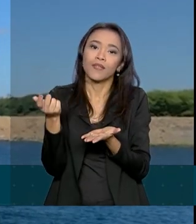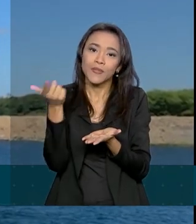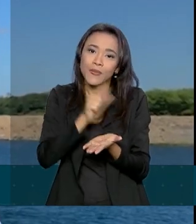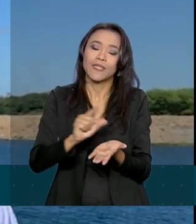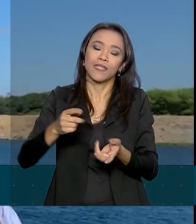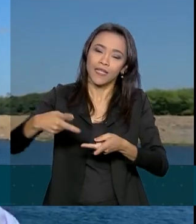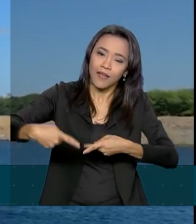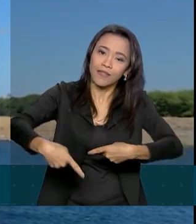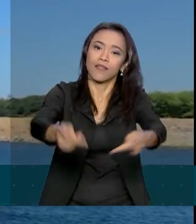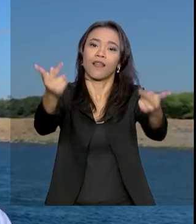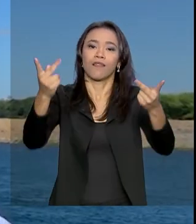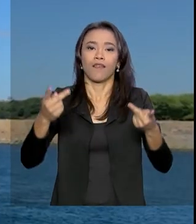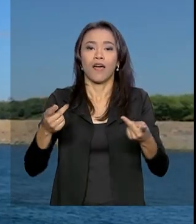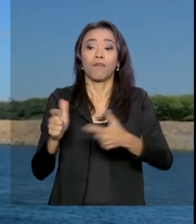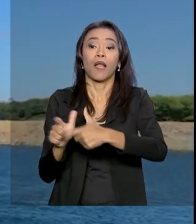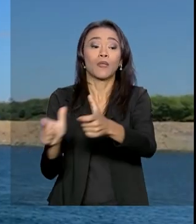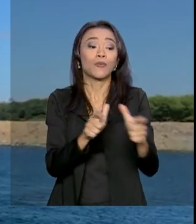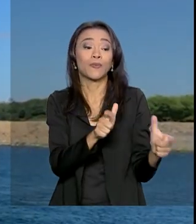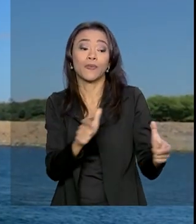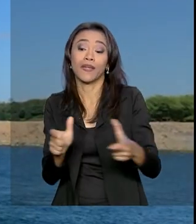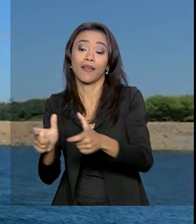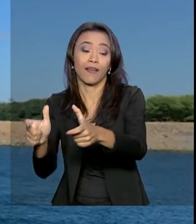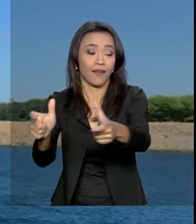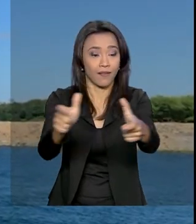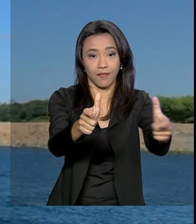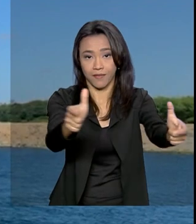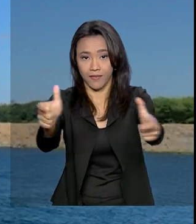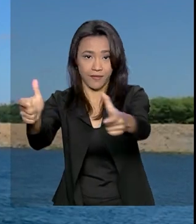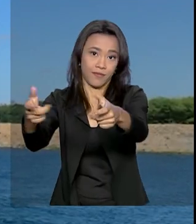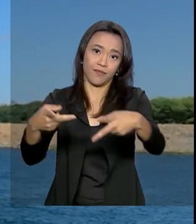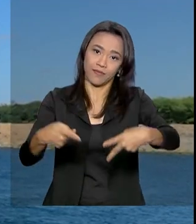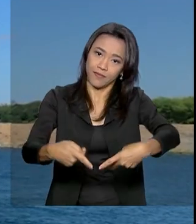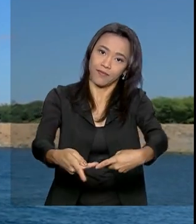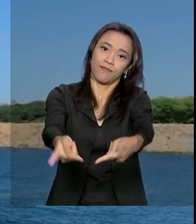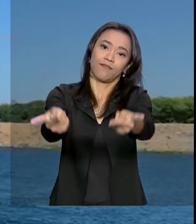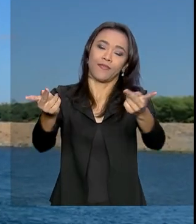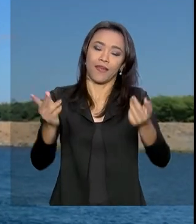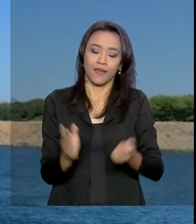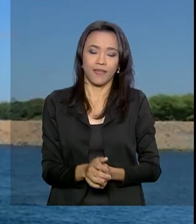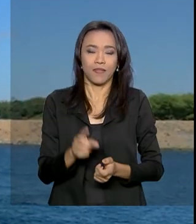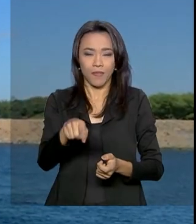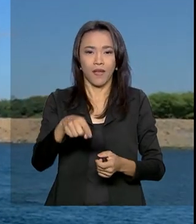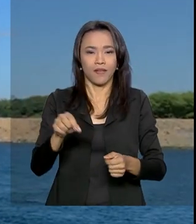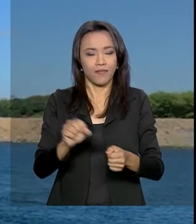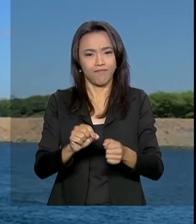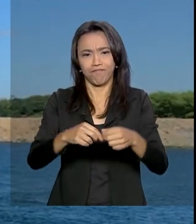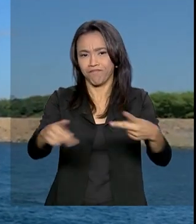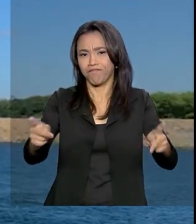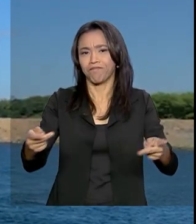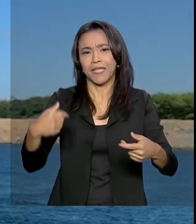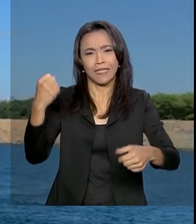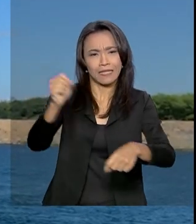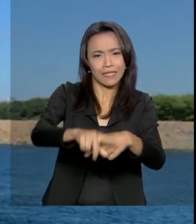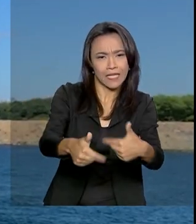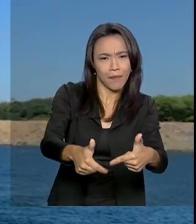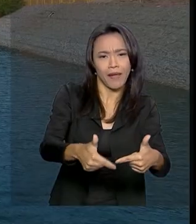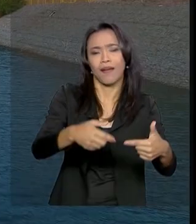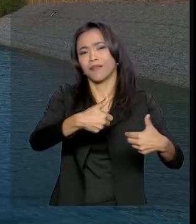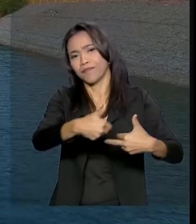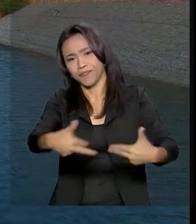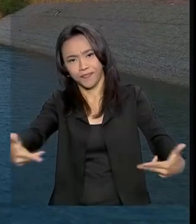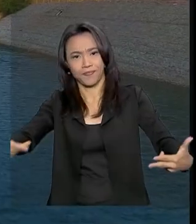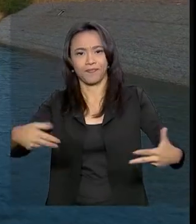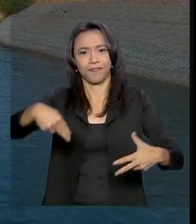precisa, a Jati, a Caissara e levasse água para produção e geração de riqueza e emprego a toda a região nordeste.